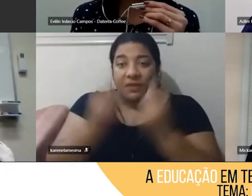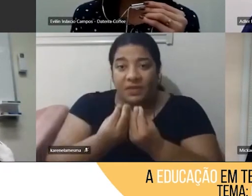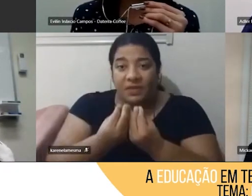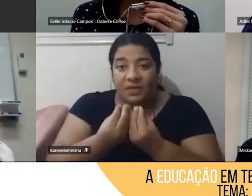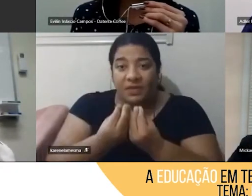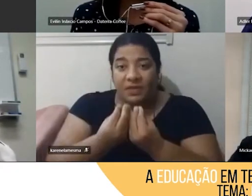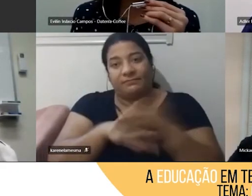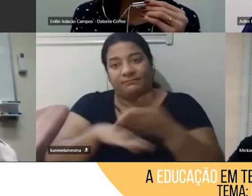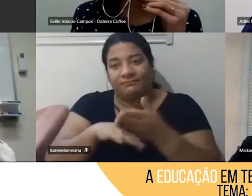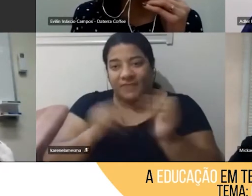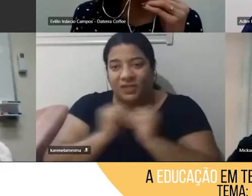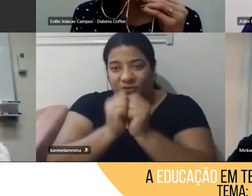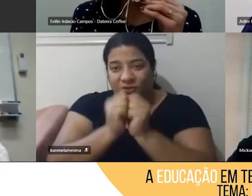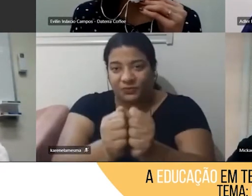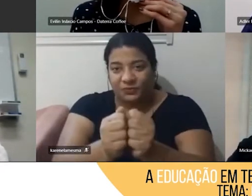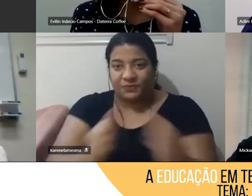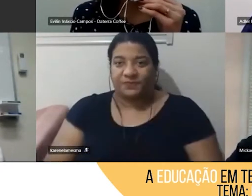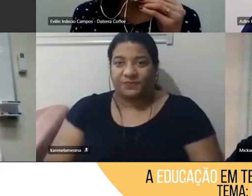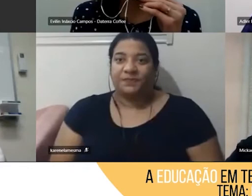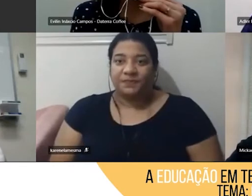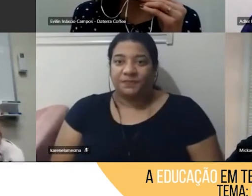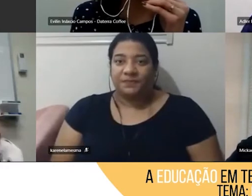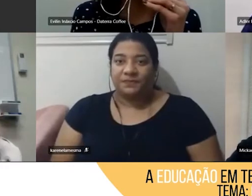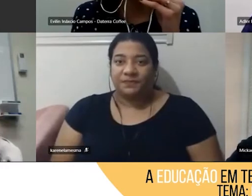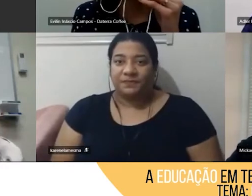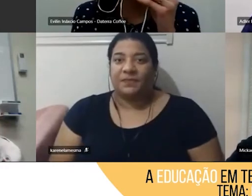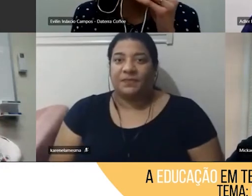vocês, estou, estou aí no tempo,